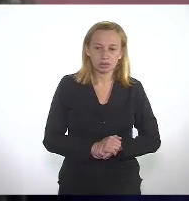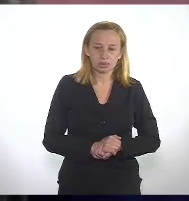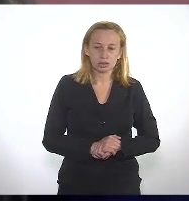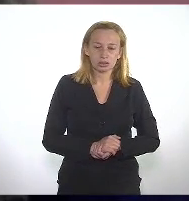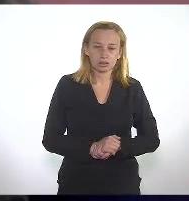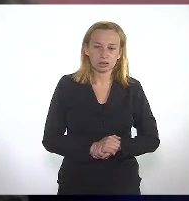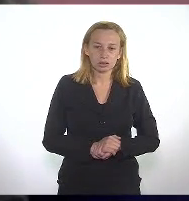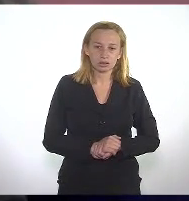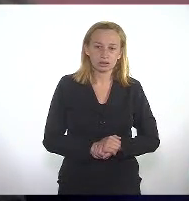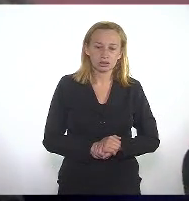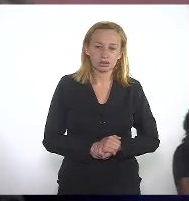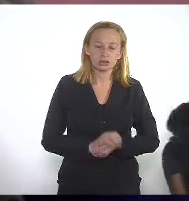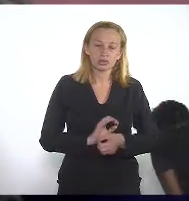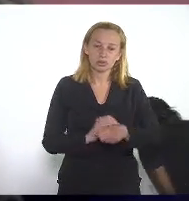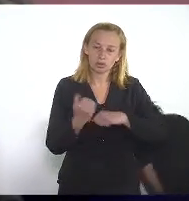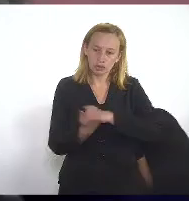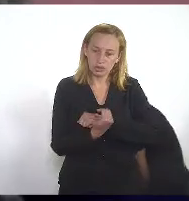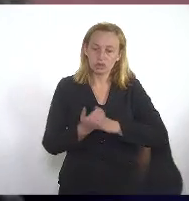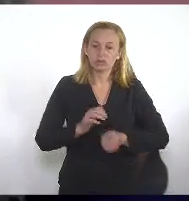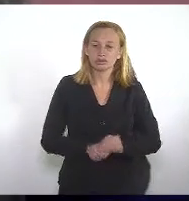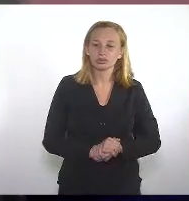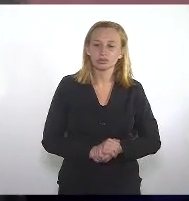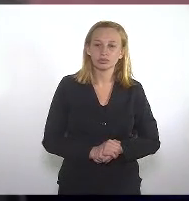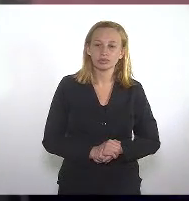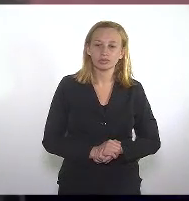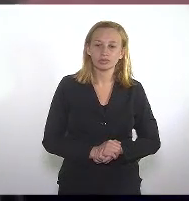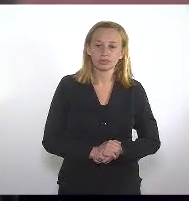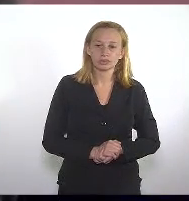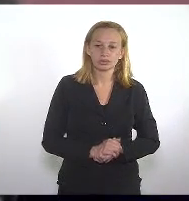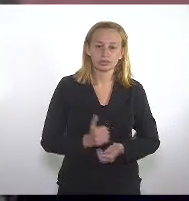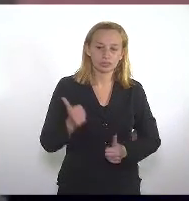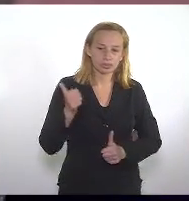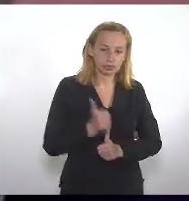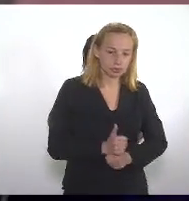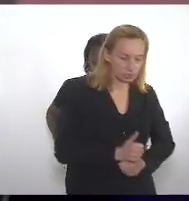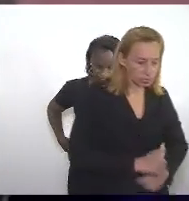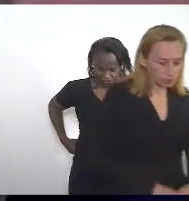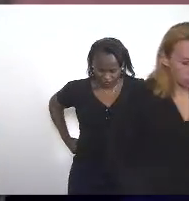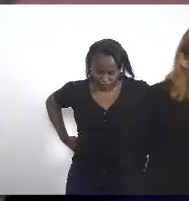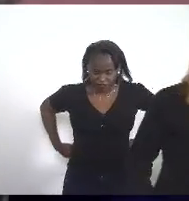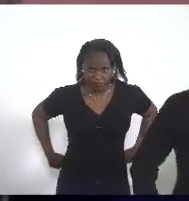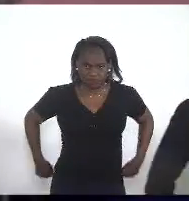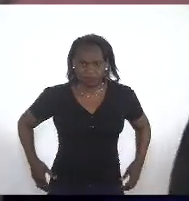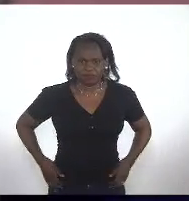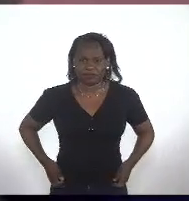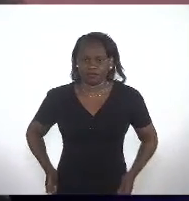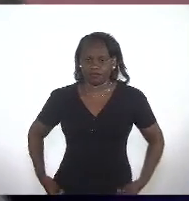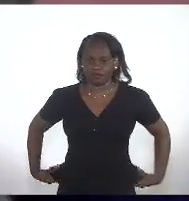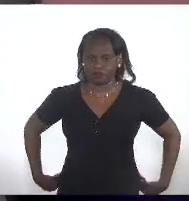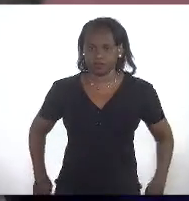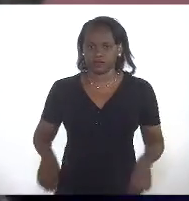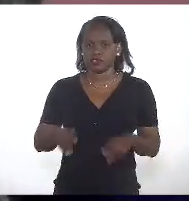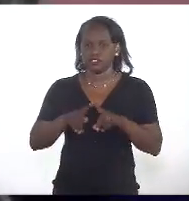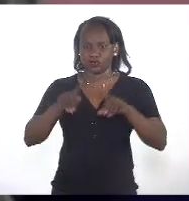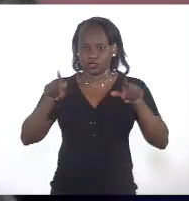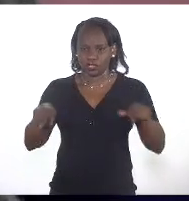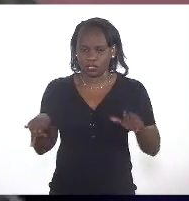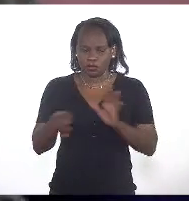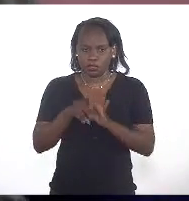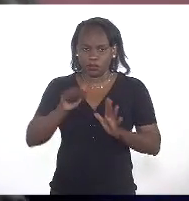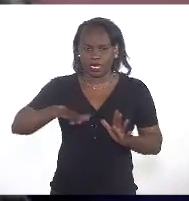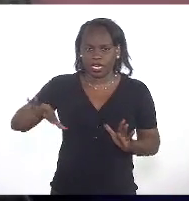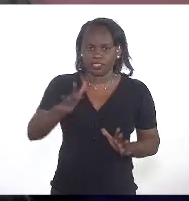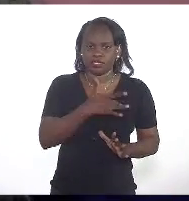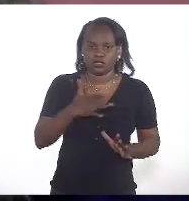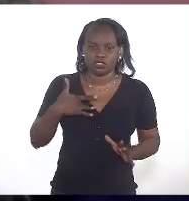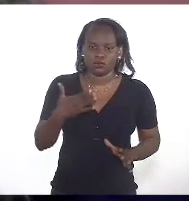Covid-19, os funcionários da área da saúde pediram uma